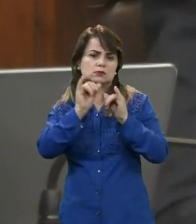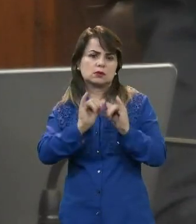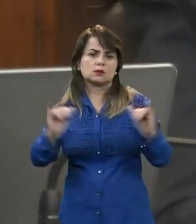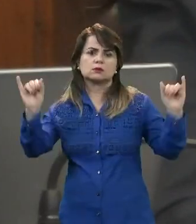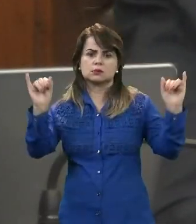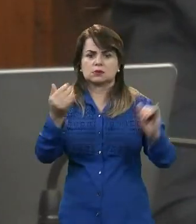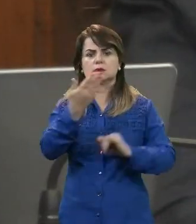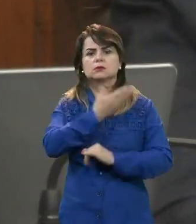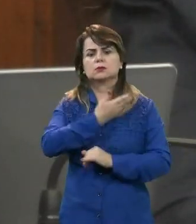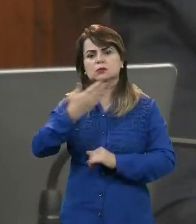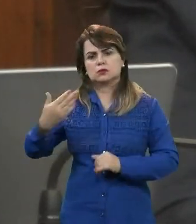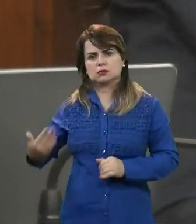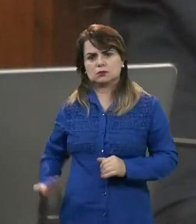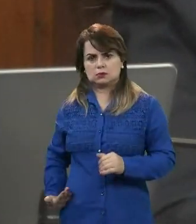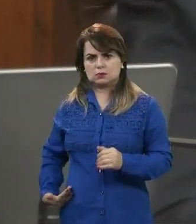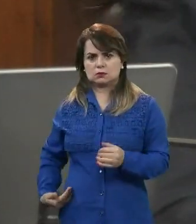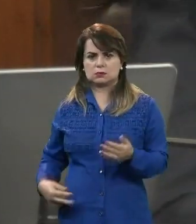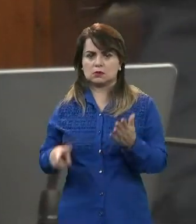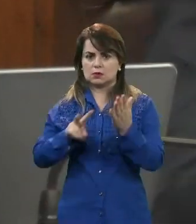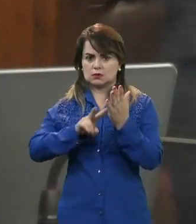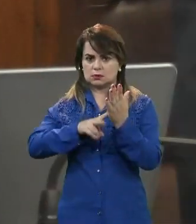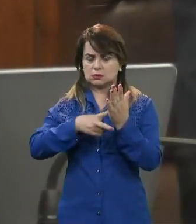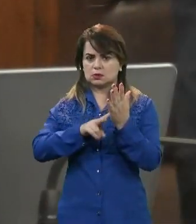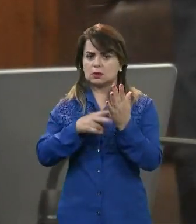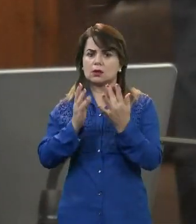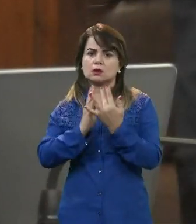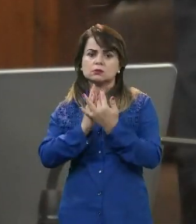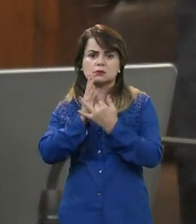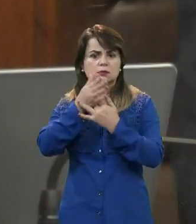através do sindicato, através da Câmara,